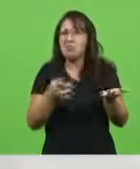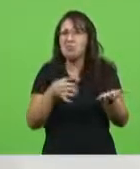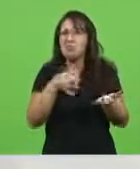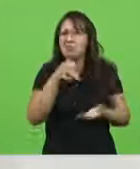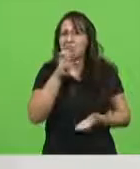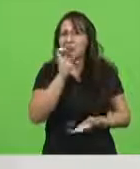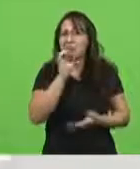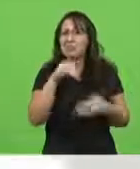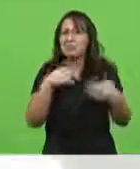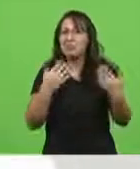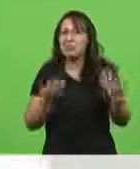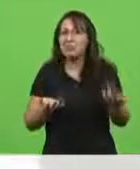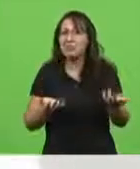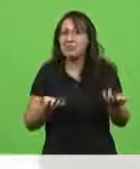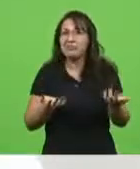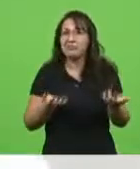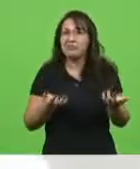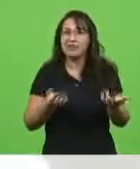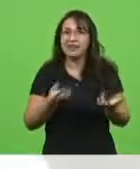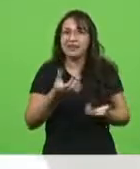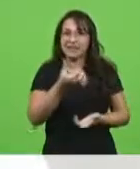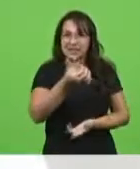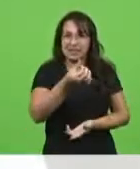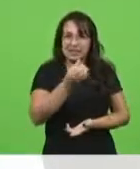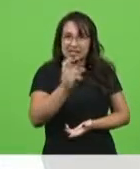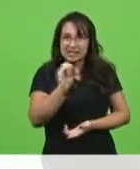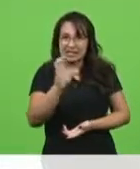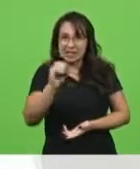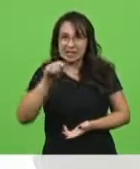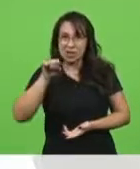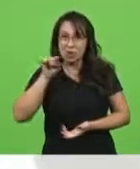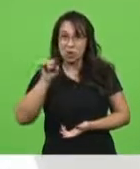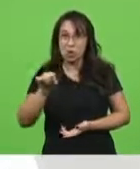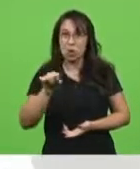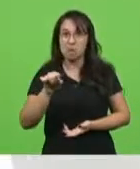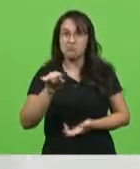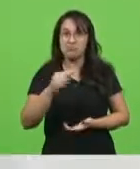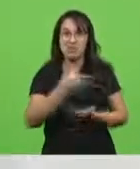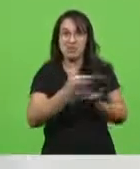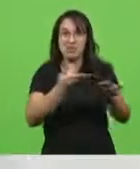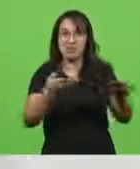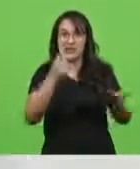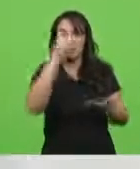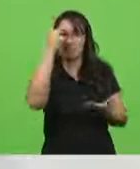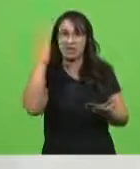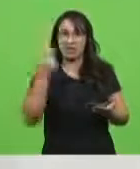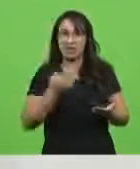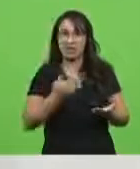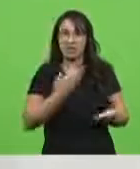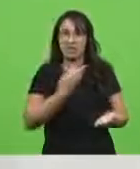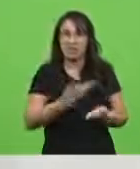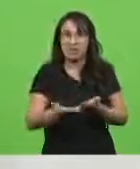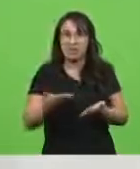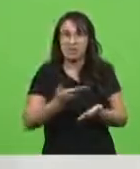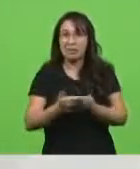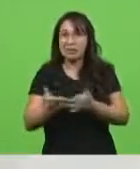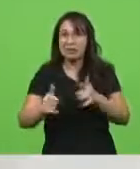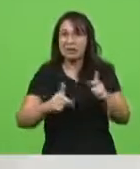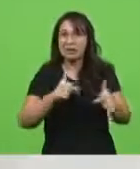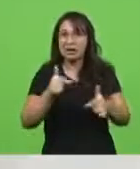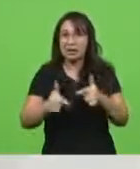600 mil desempregados por conta do lockdown errado lá atrás, e porque em